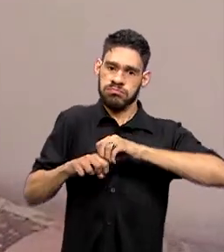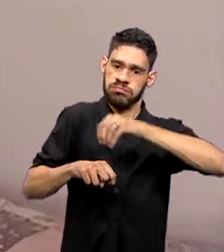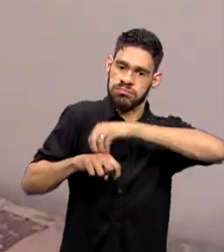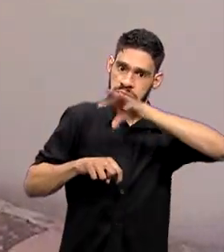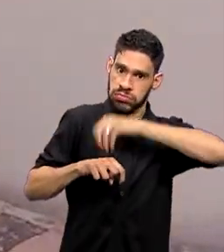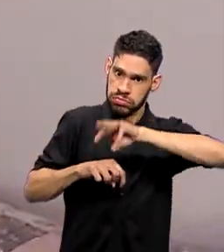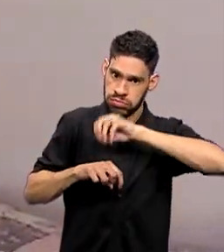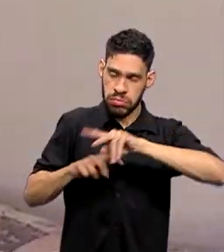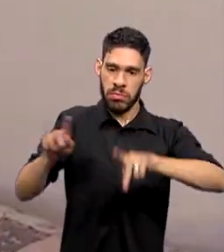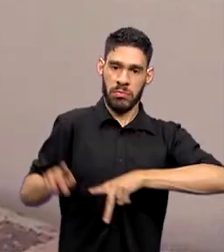e enviadas para a população.